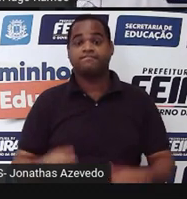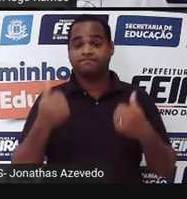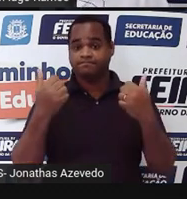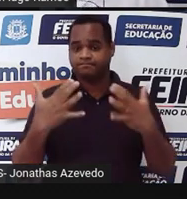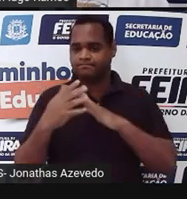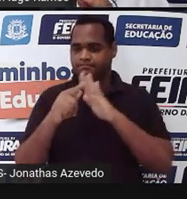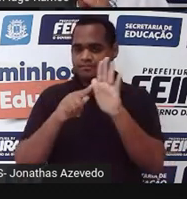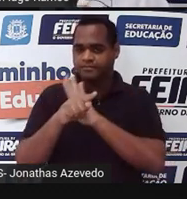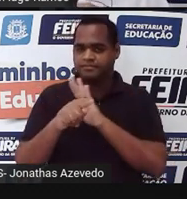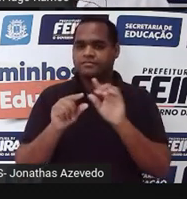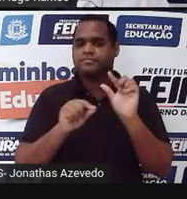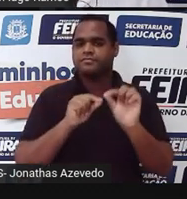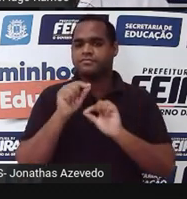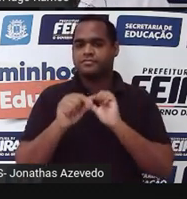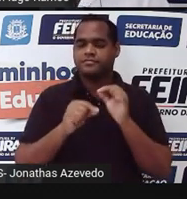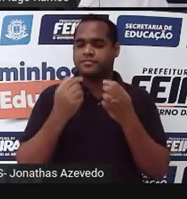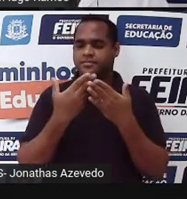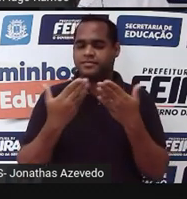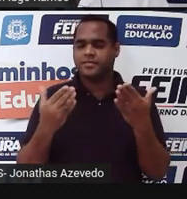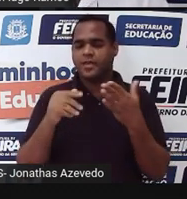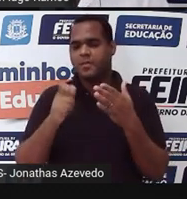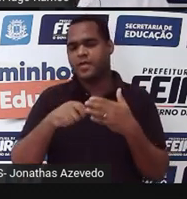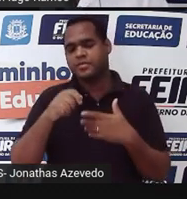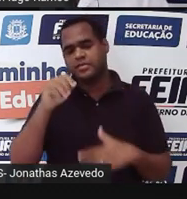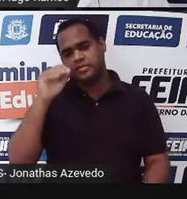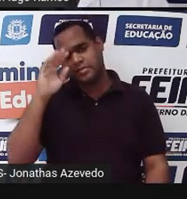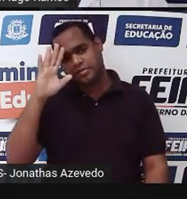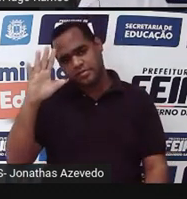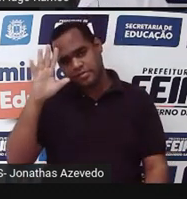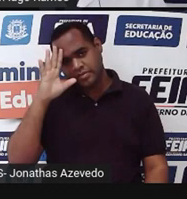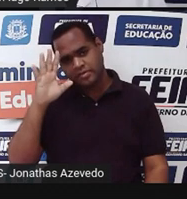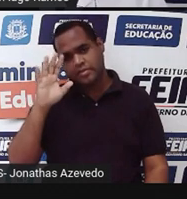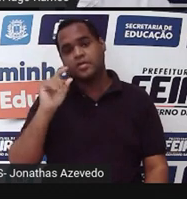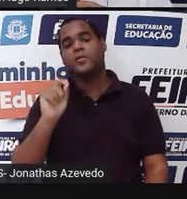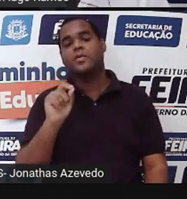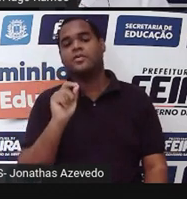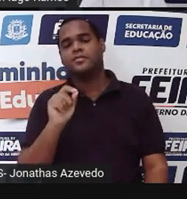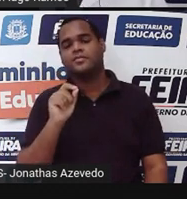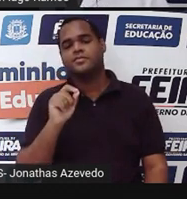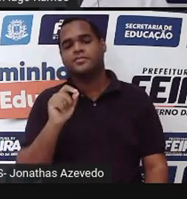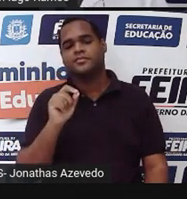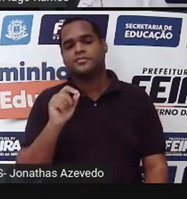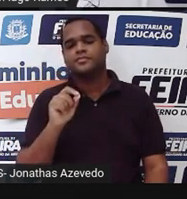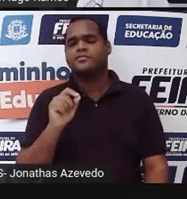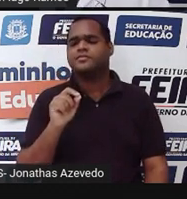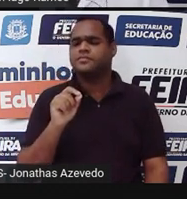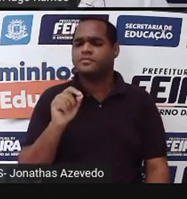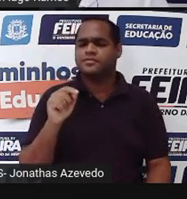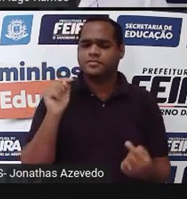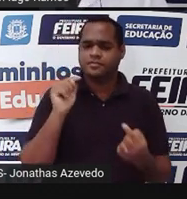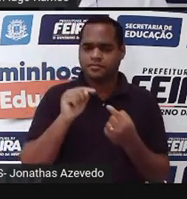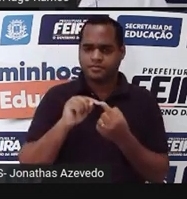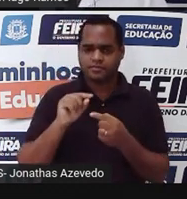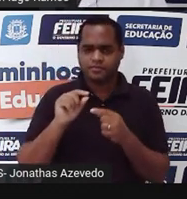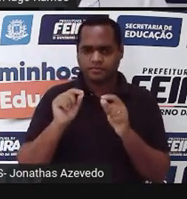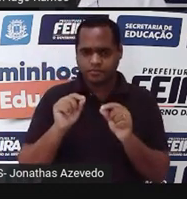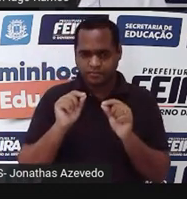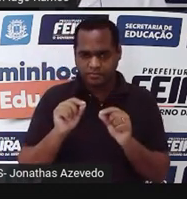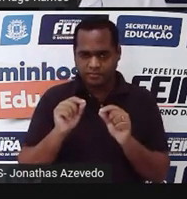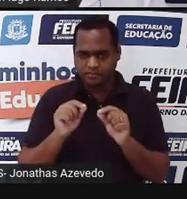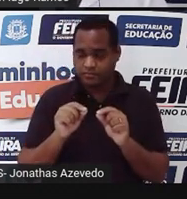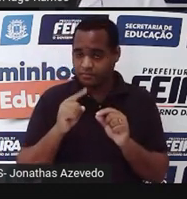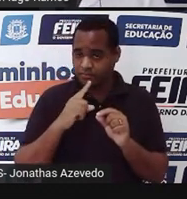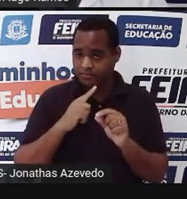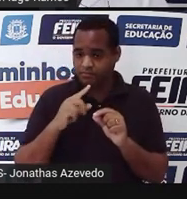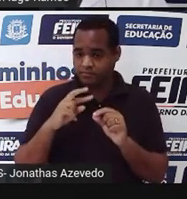pergunta que a gente precisa investigar é a seguinte. É verdade que o percentual total